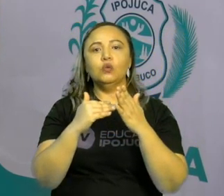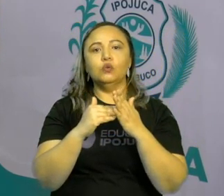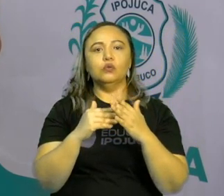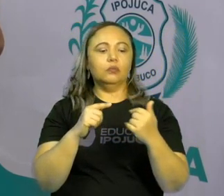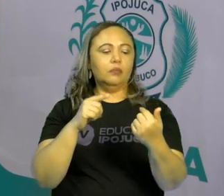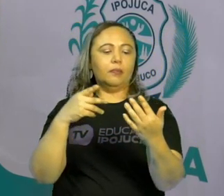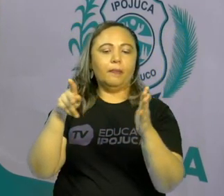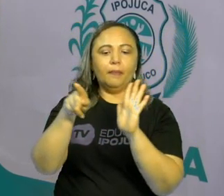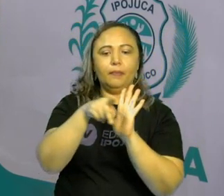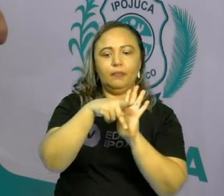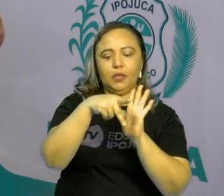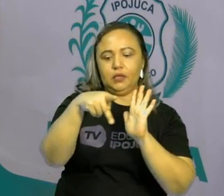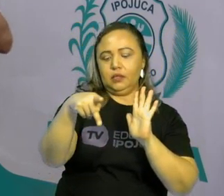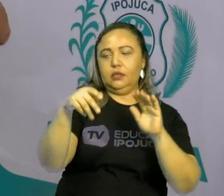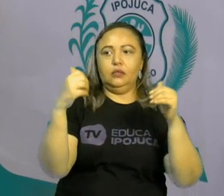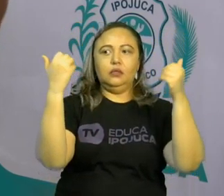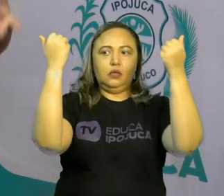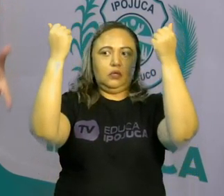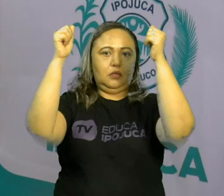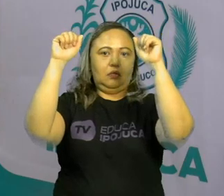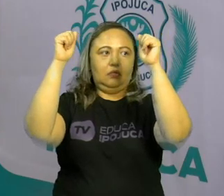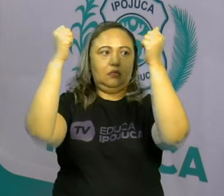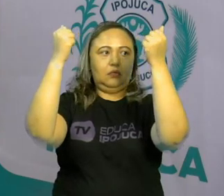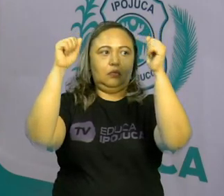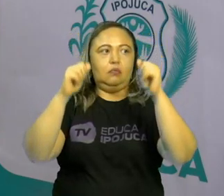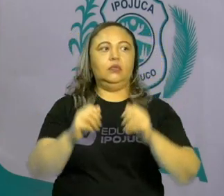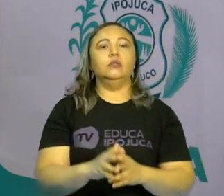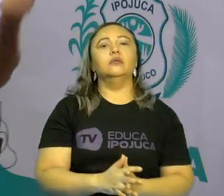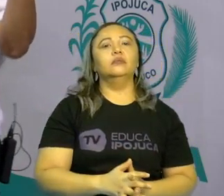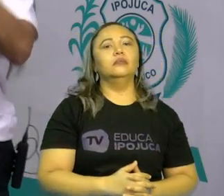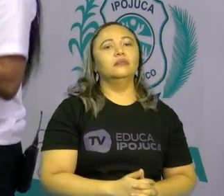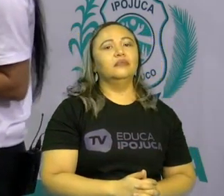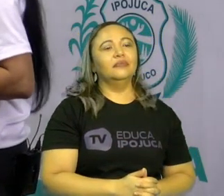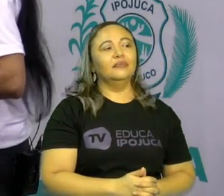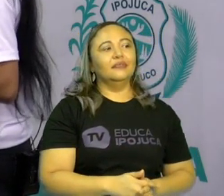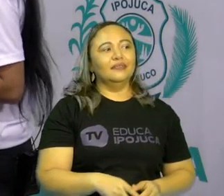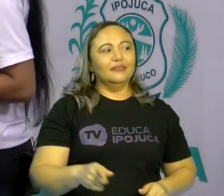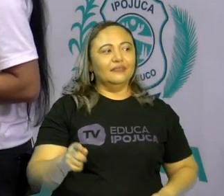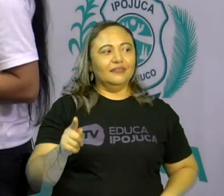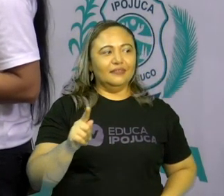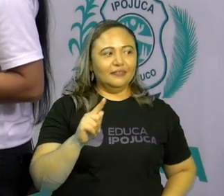desse universo que é a educação física. Vamos lá?